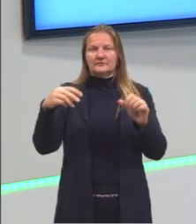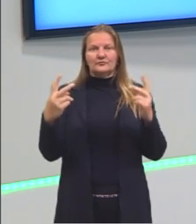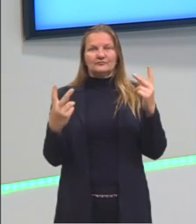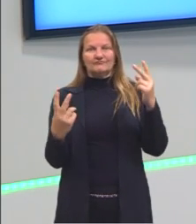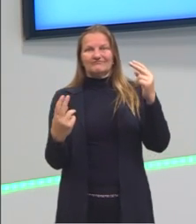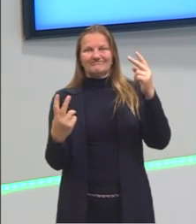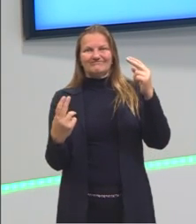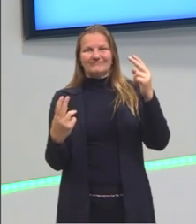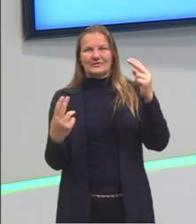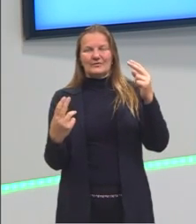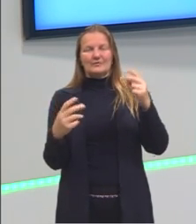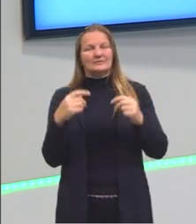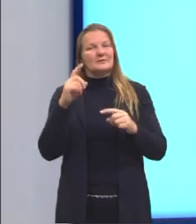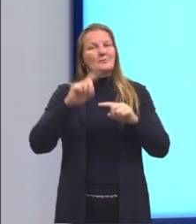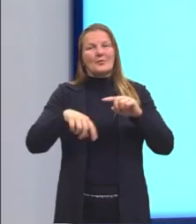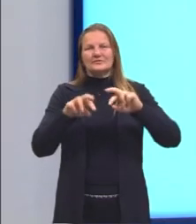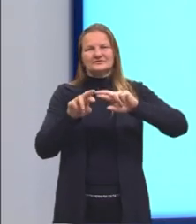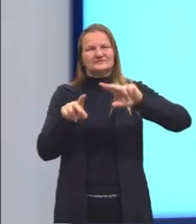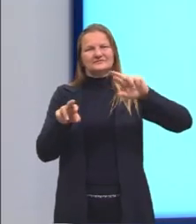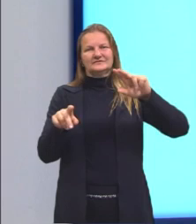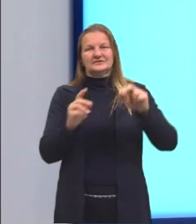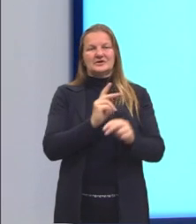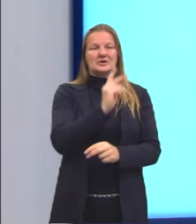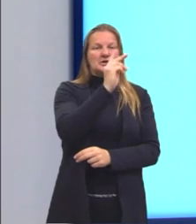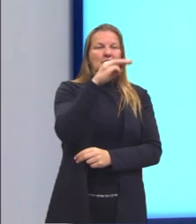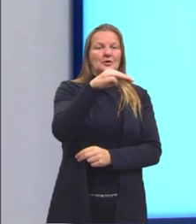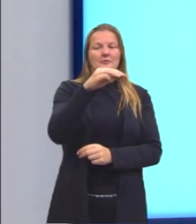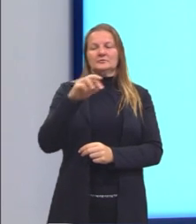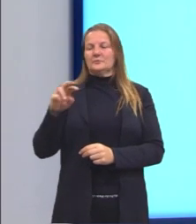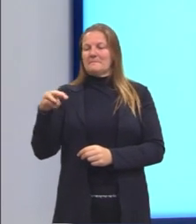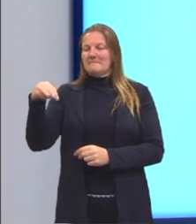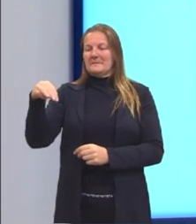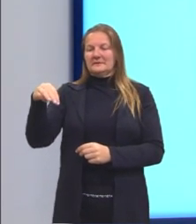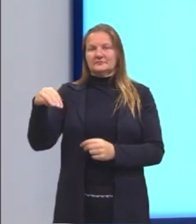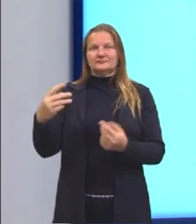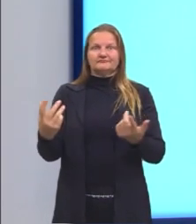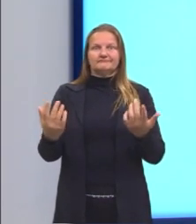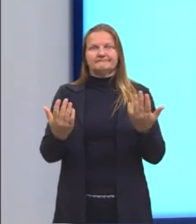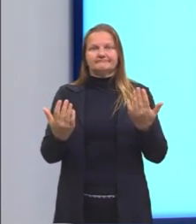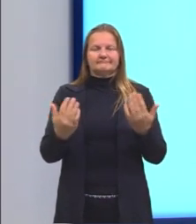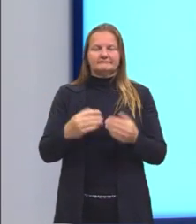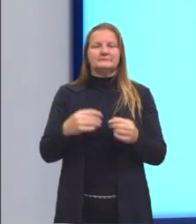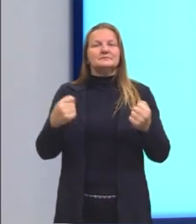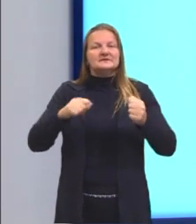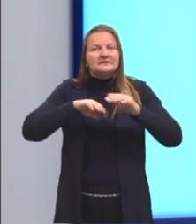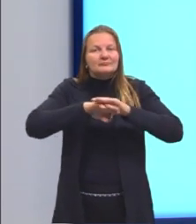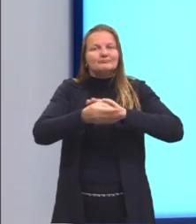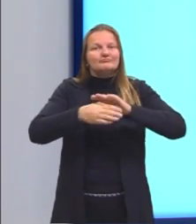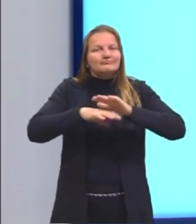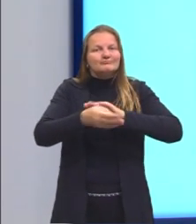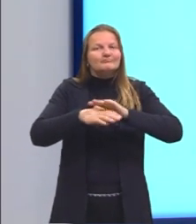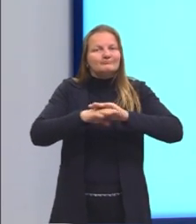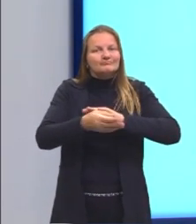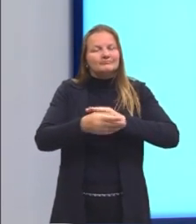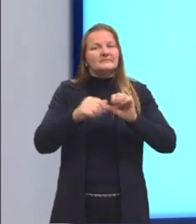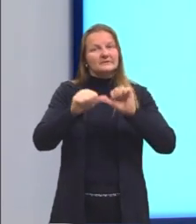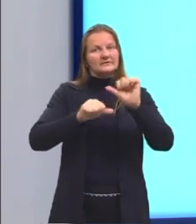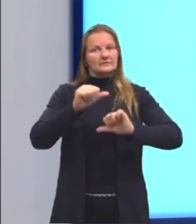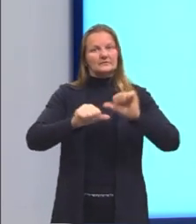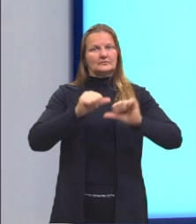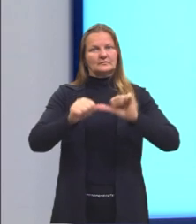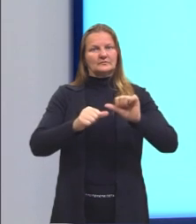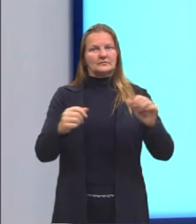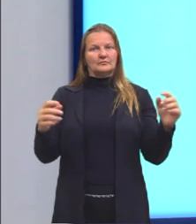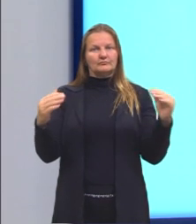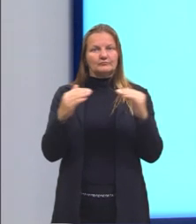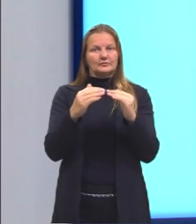medida. Então, aqui onde nós tínhamos a nossa distância, tá? Em quilômetros, nós vamos fazer uma transformação para